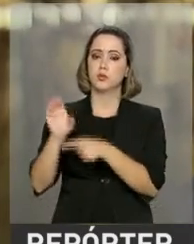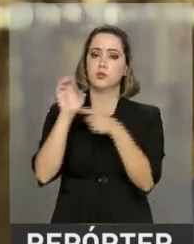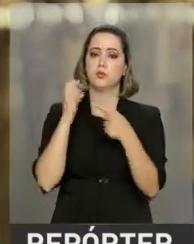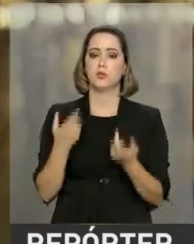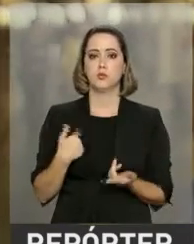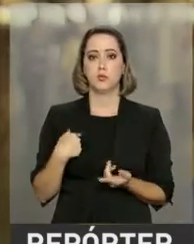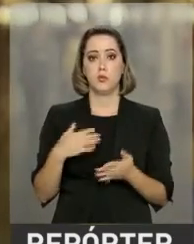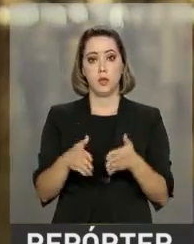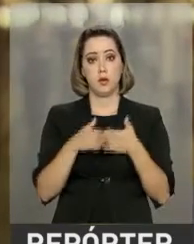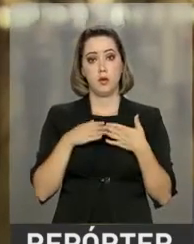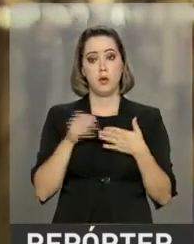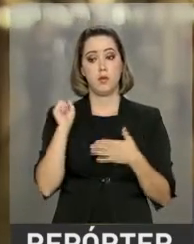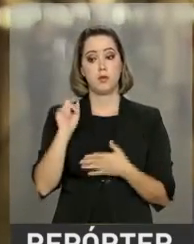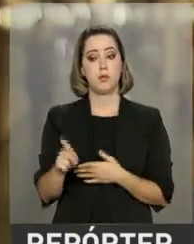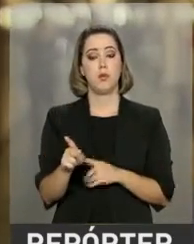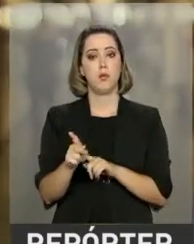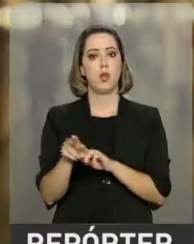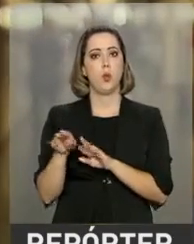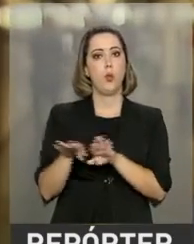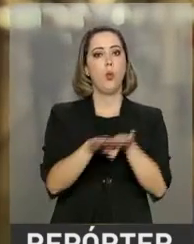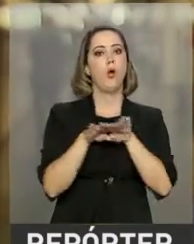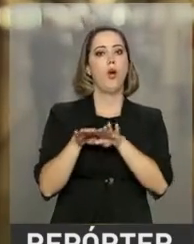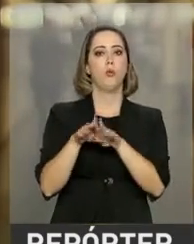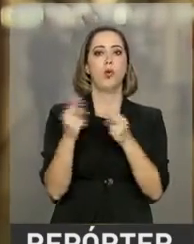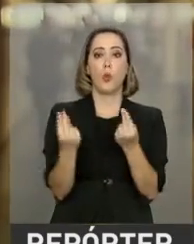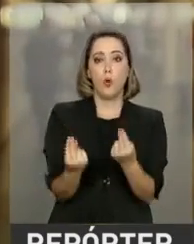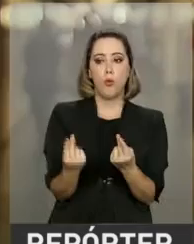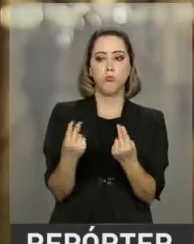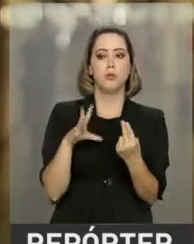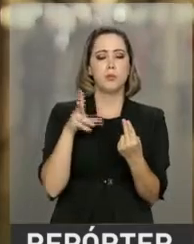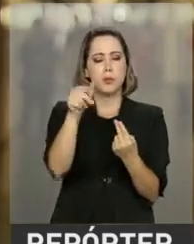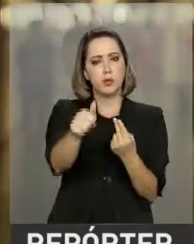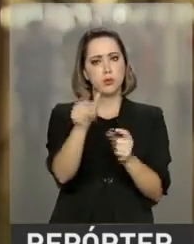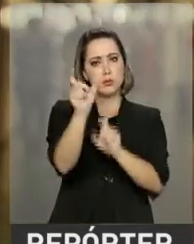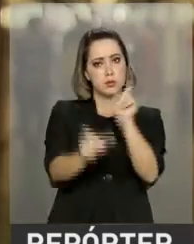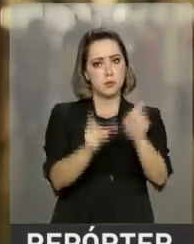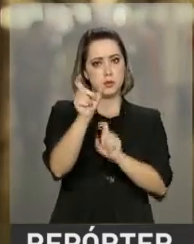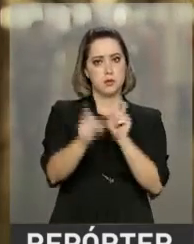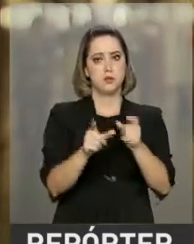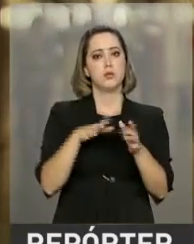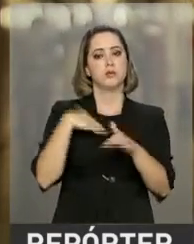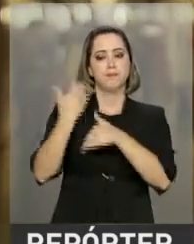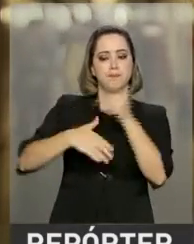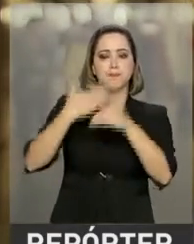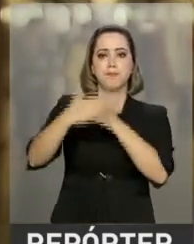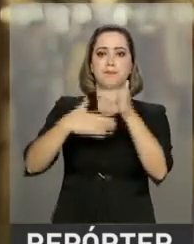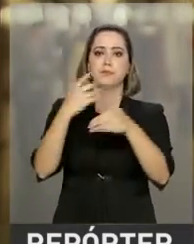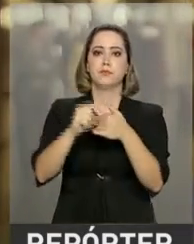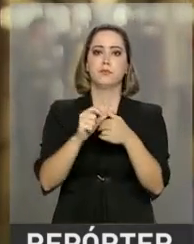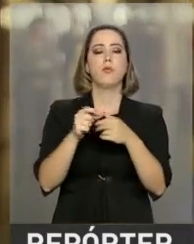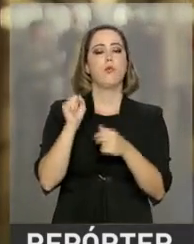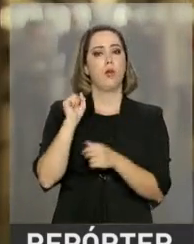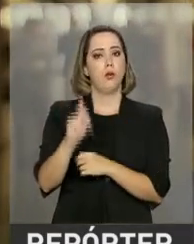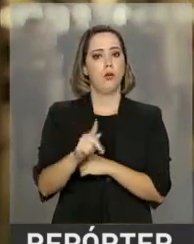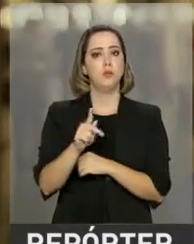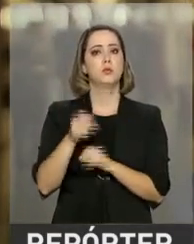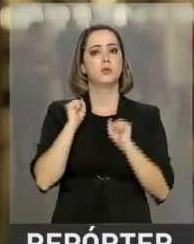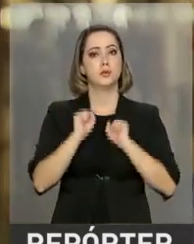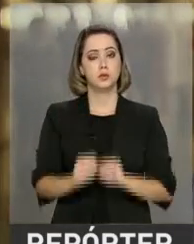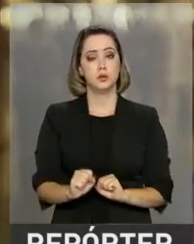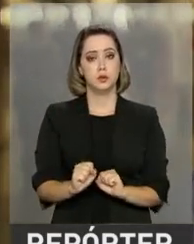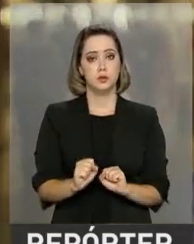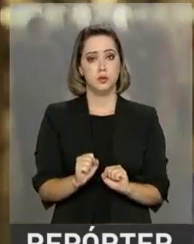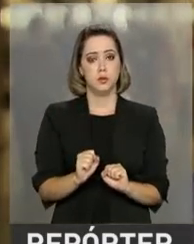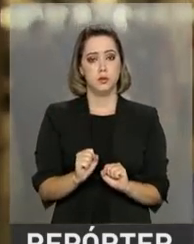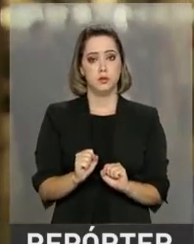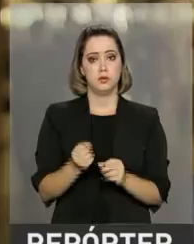Eu defendo uma Previdência igual para todos os brasileiros, uma Previdência sustentável e uma Previdência que garanta